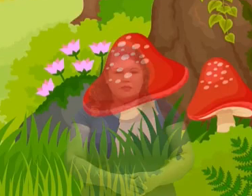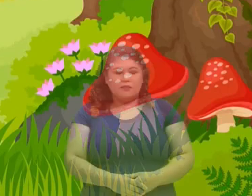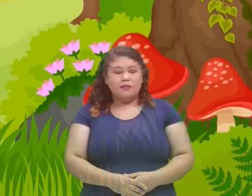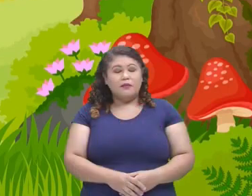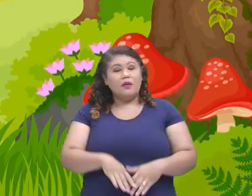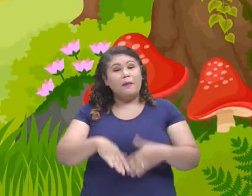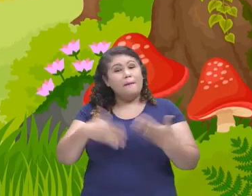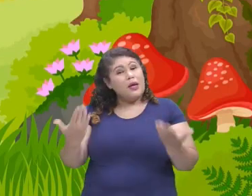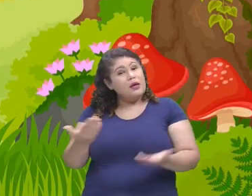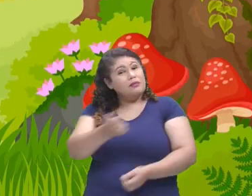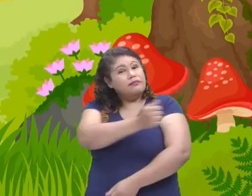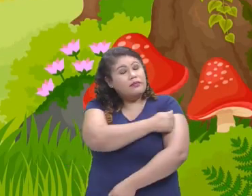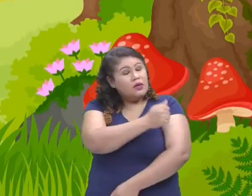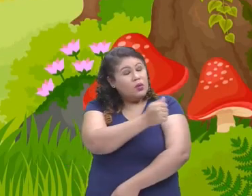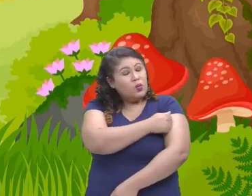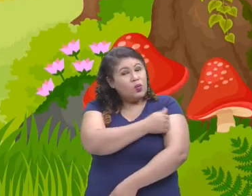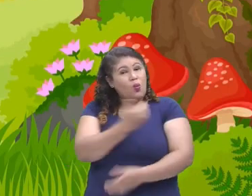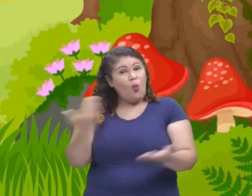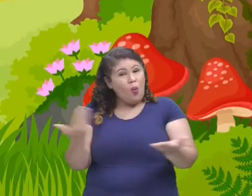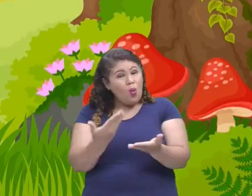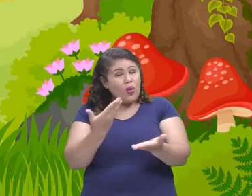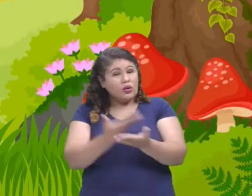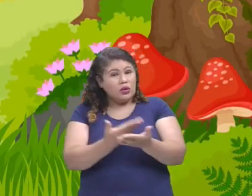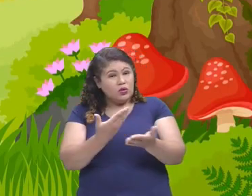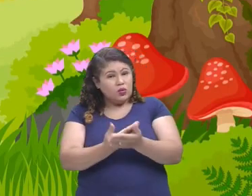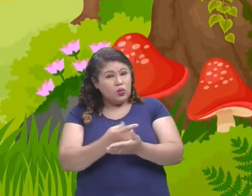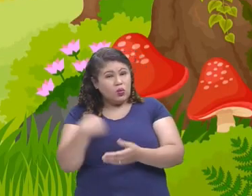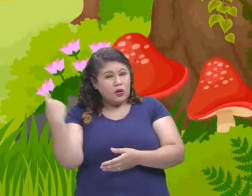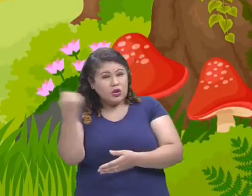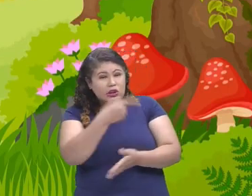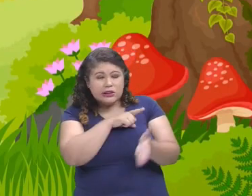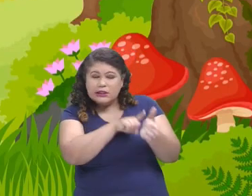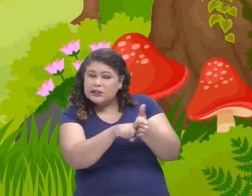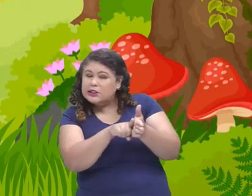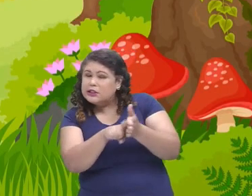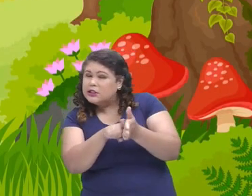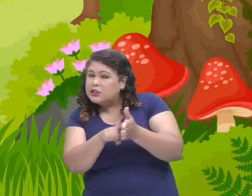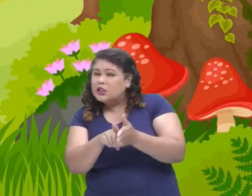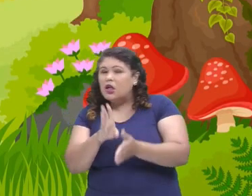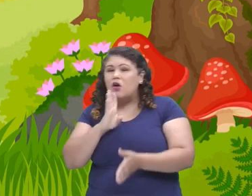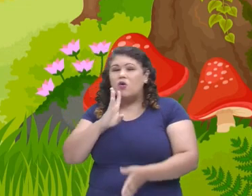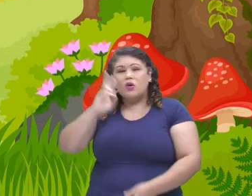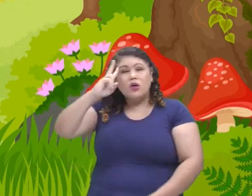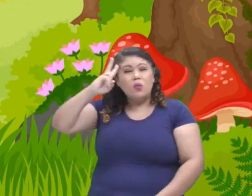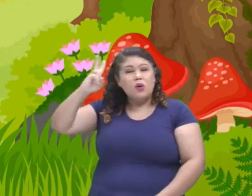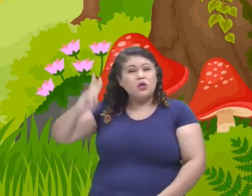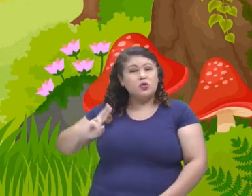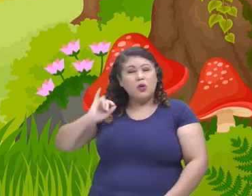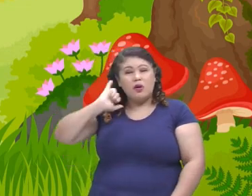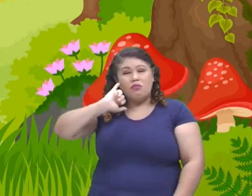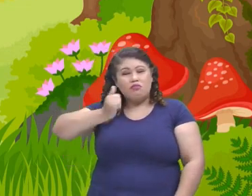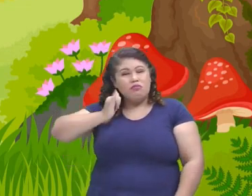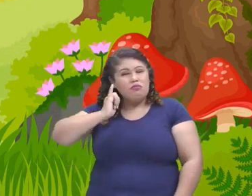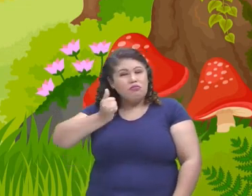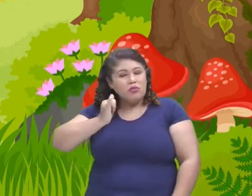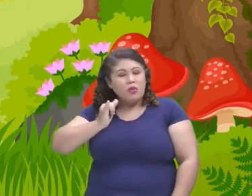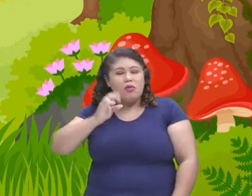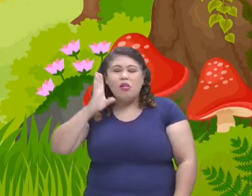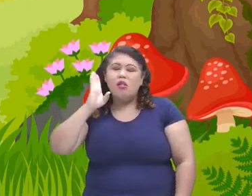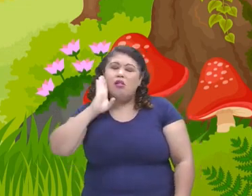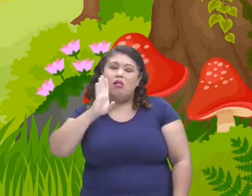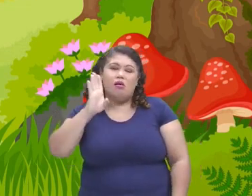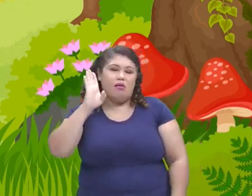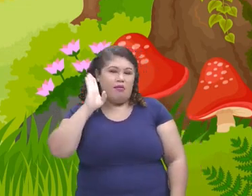Crianças, no nosso aula de hoje, nós investigamos uma história muito interessante e muito legal.